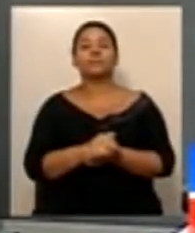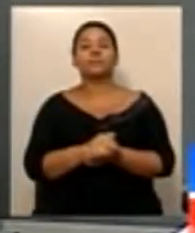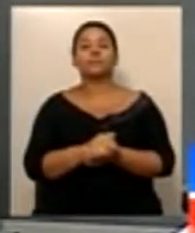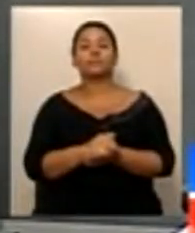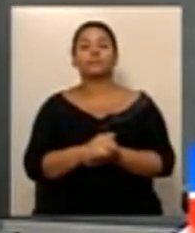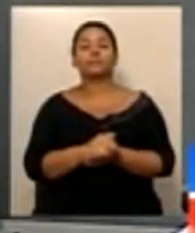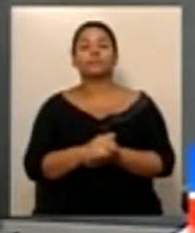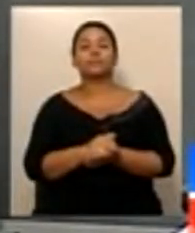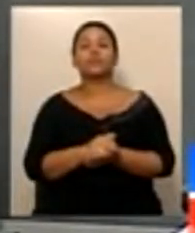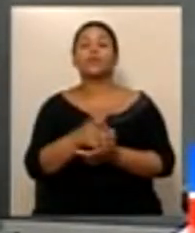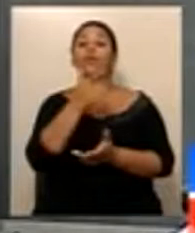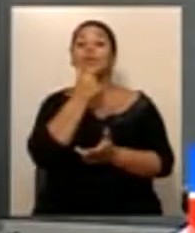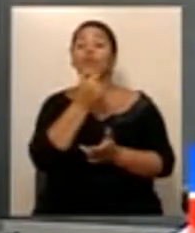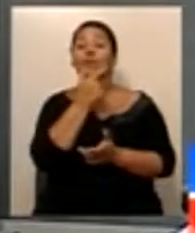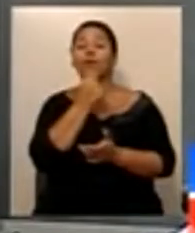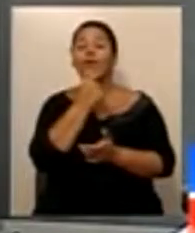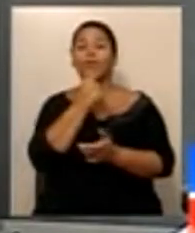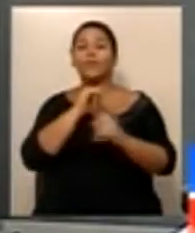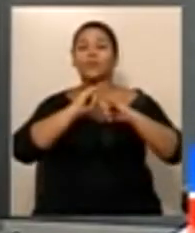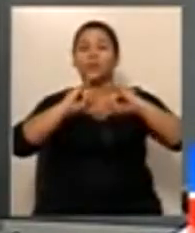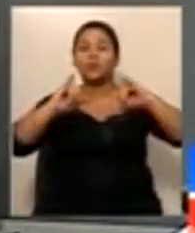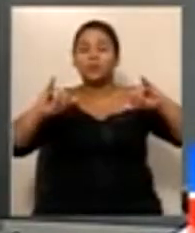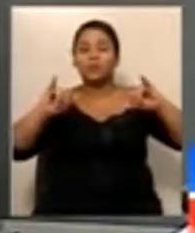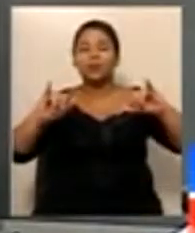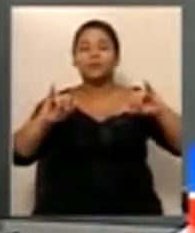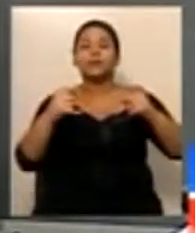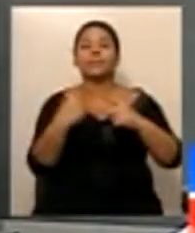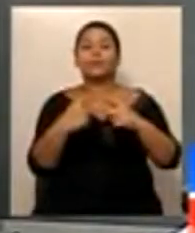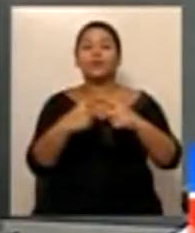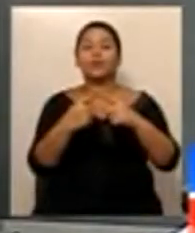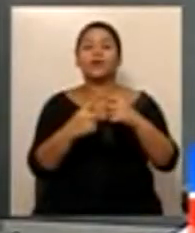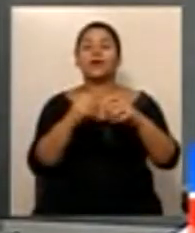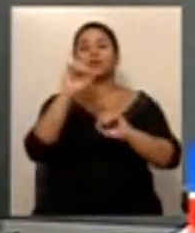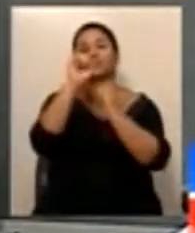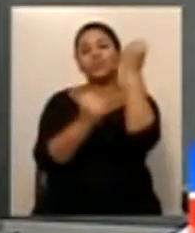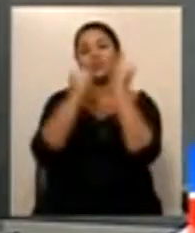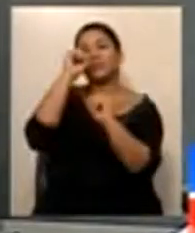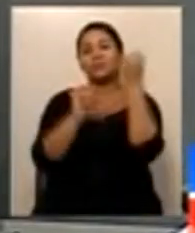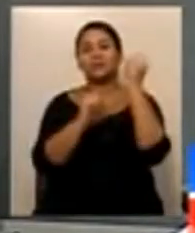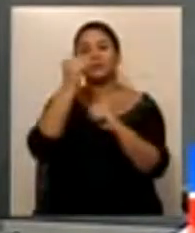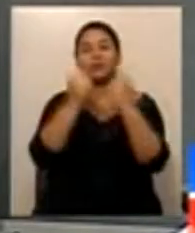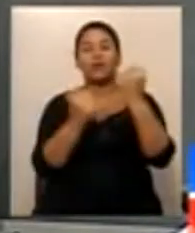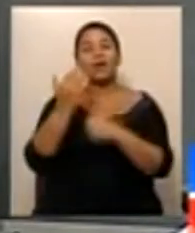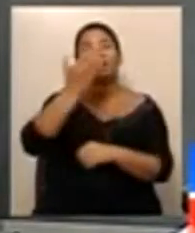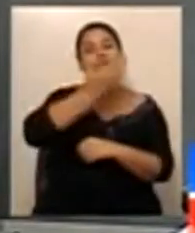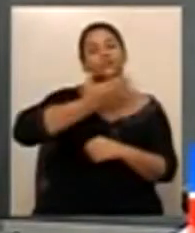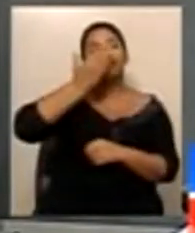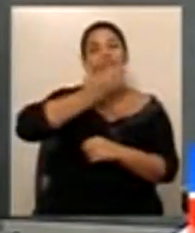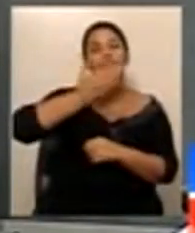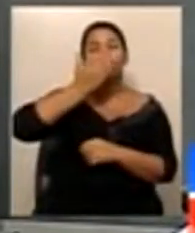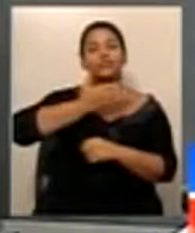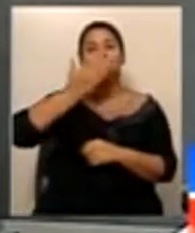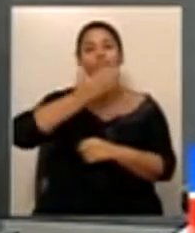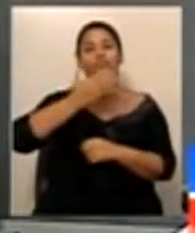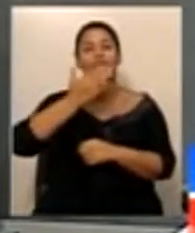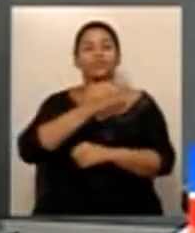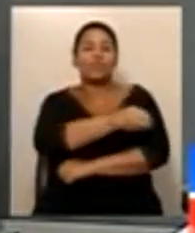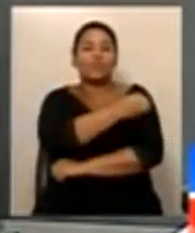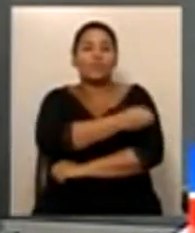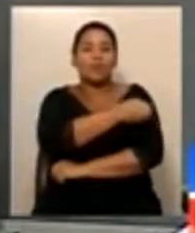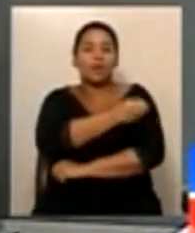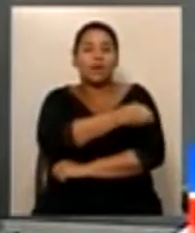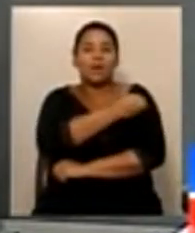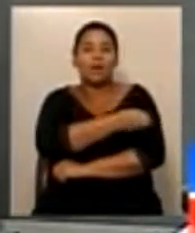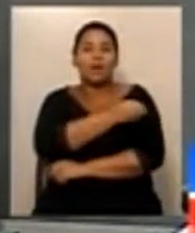gases na atmosfera pelas usinas sucro-alcooleiras do Estado de Alagoas e das outras